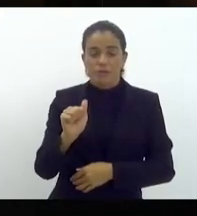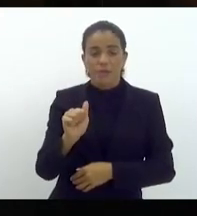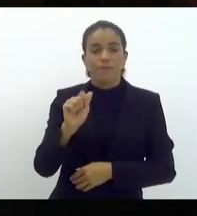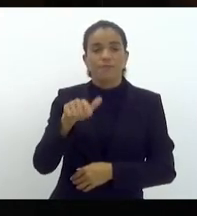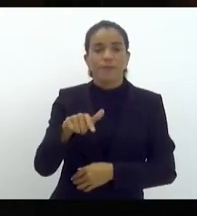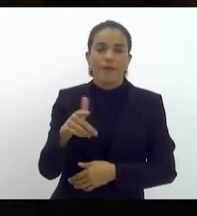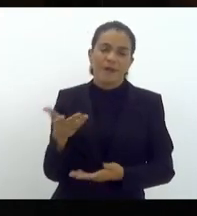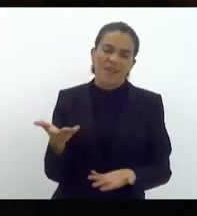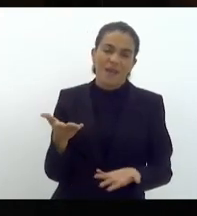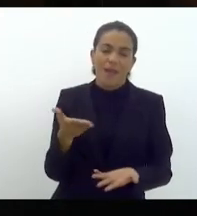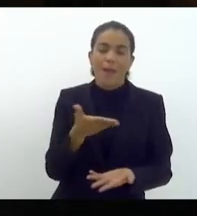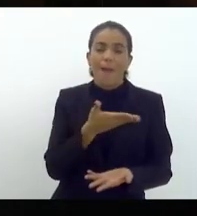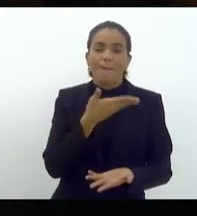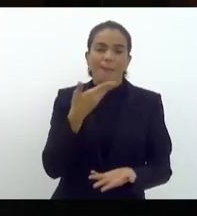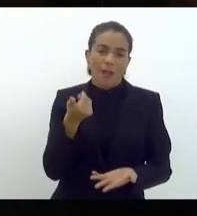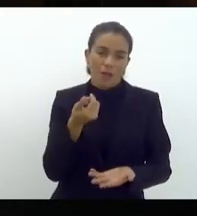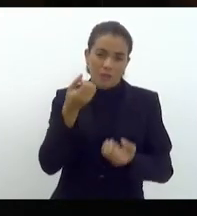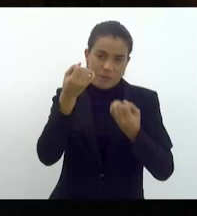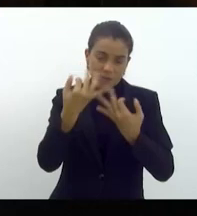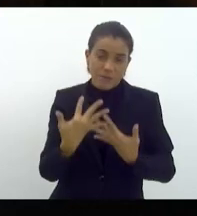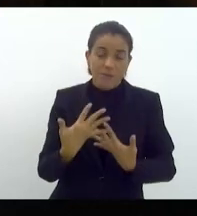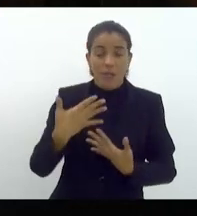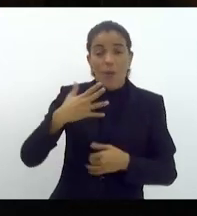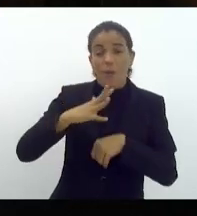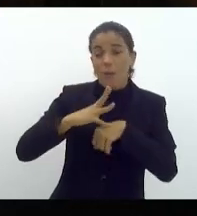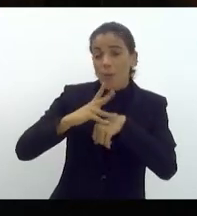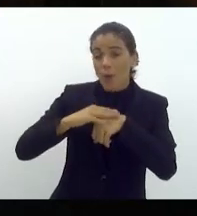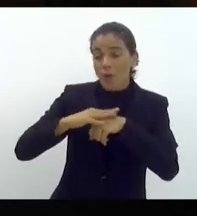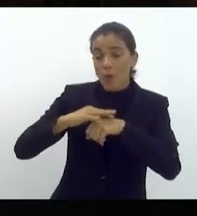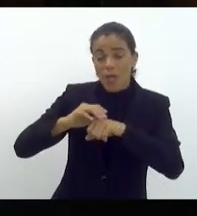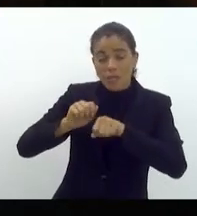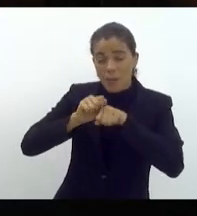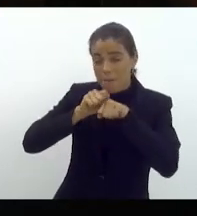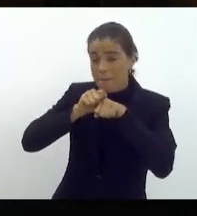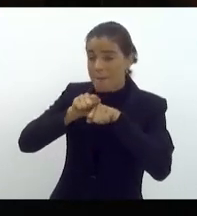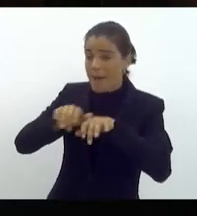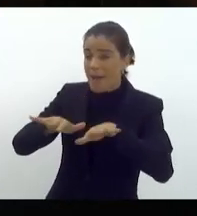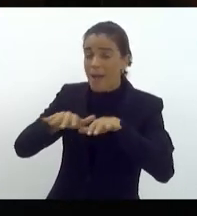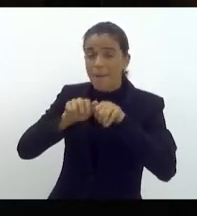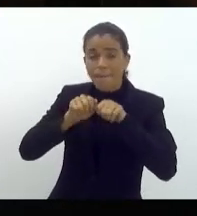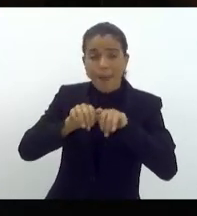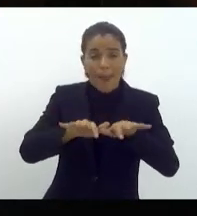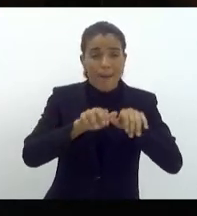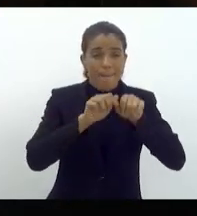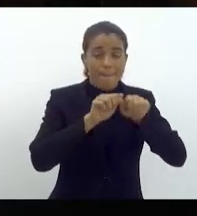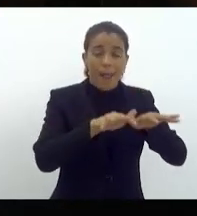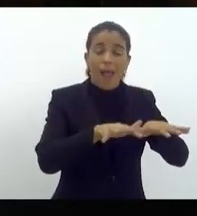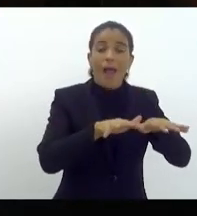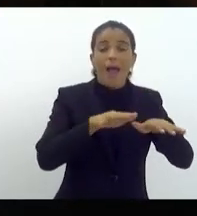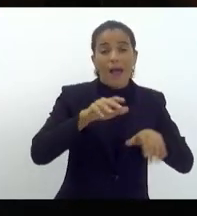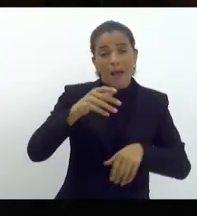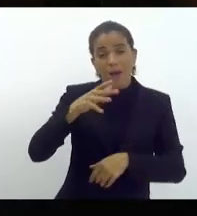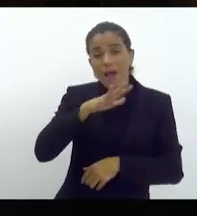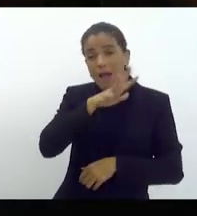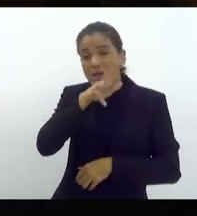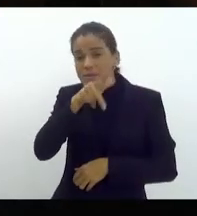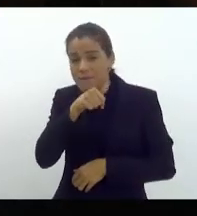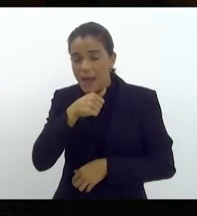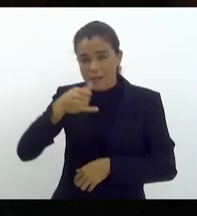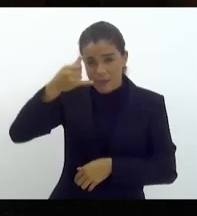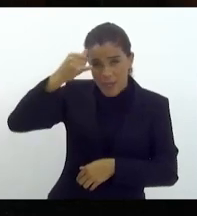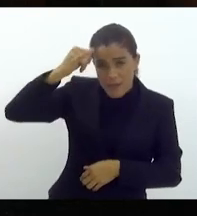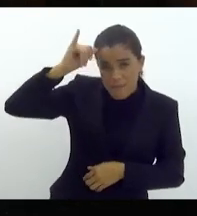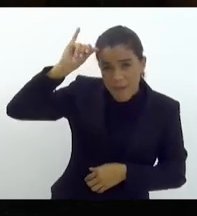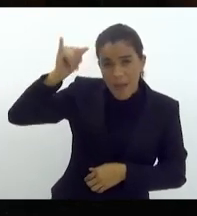melhor dizendo, uma doença altamente contagiosa para os animais de produção, tipo bovinos,